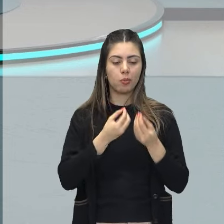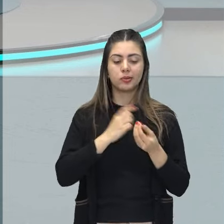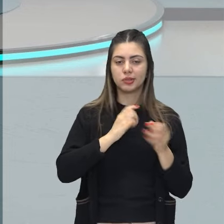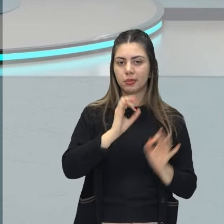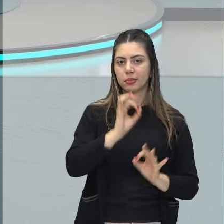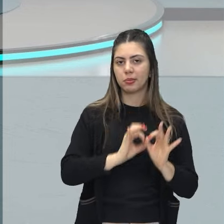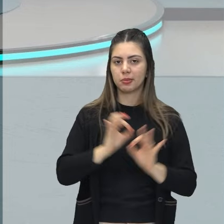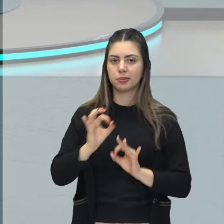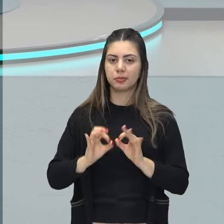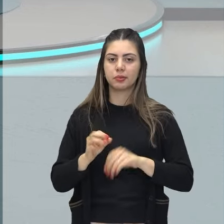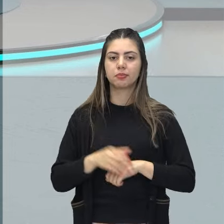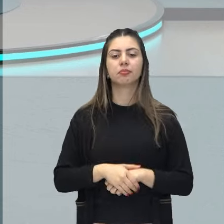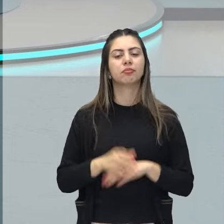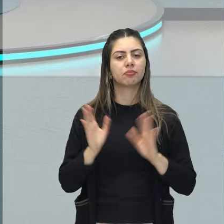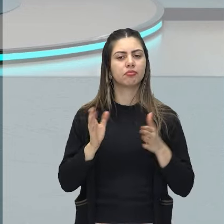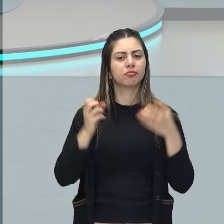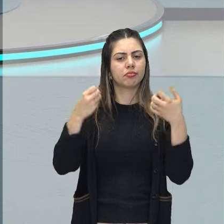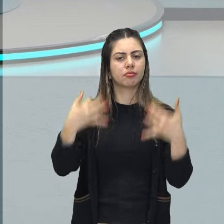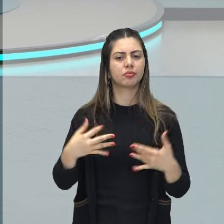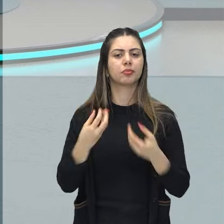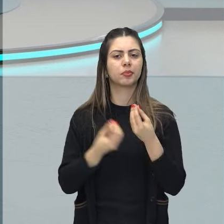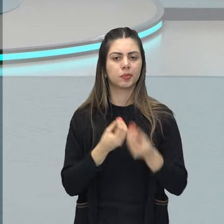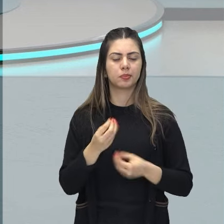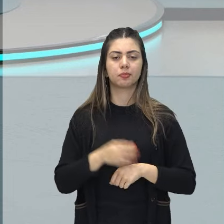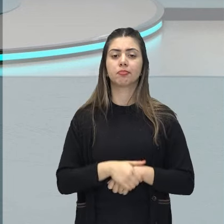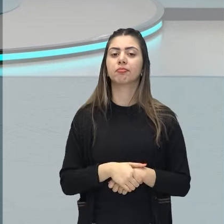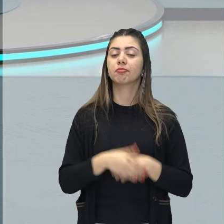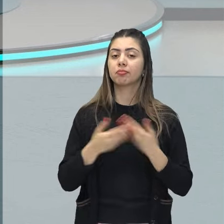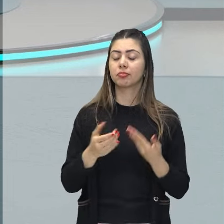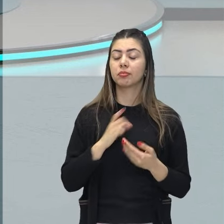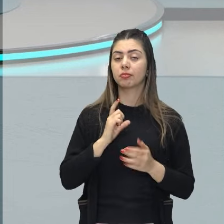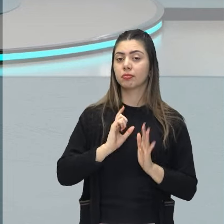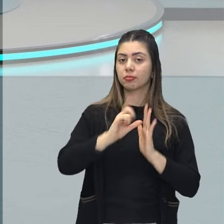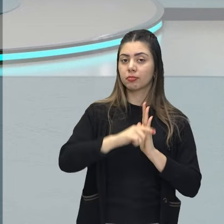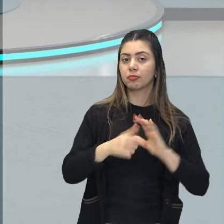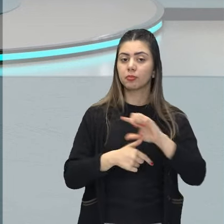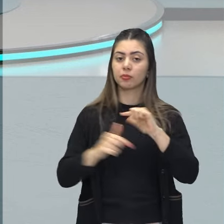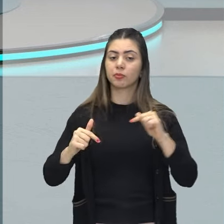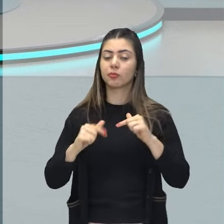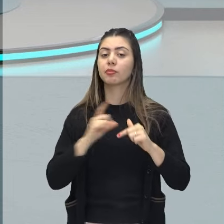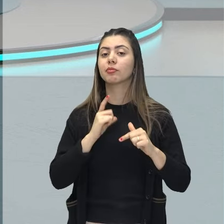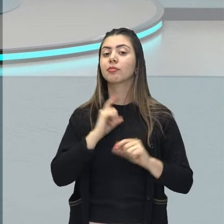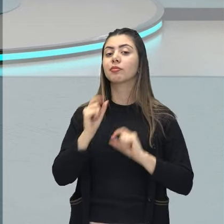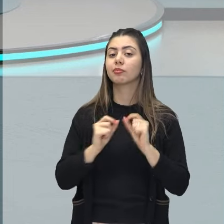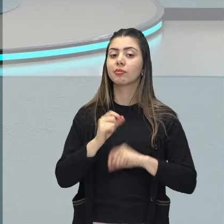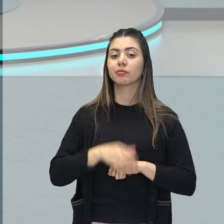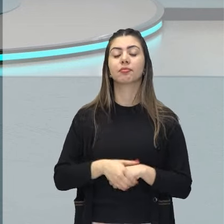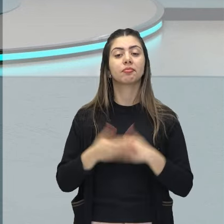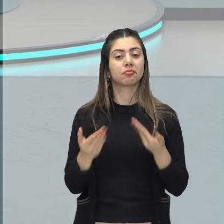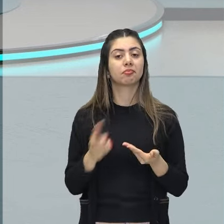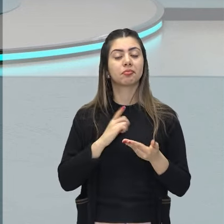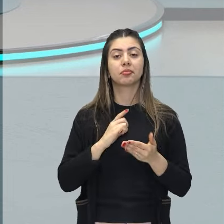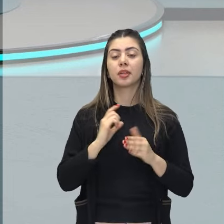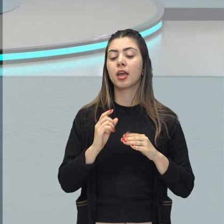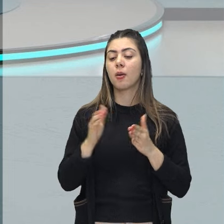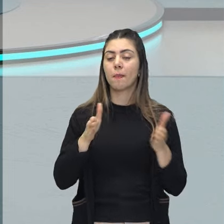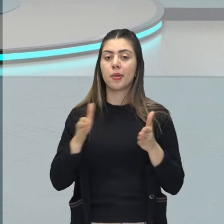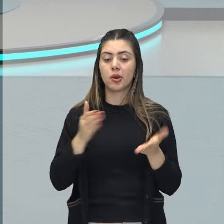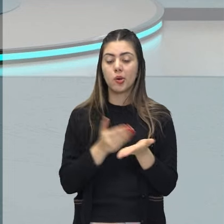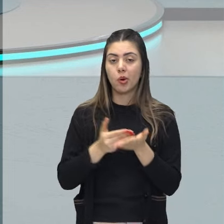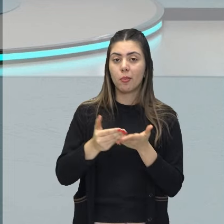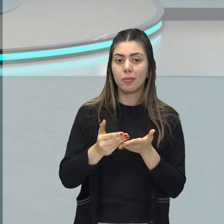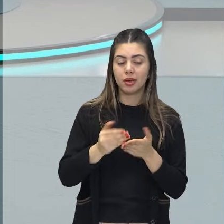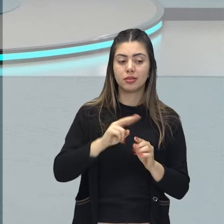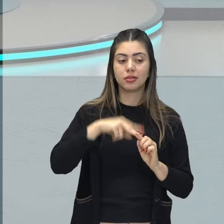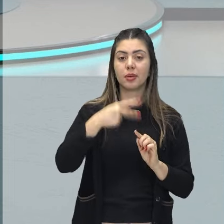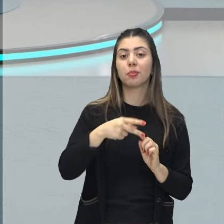observem, como eu já mencionei, aqui no pós-modernismo vamos ter uma fase que se inicia logo após o fim